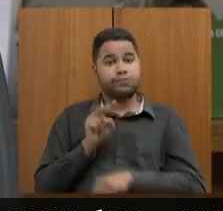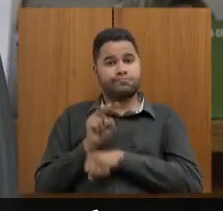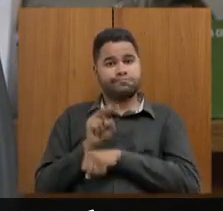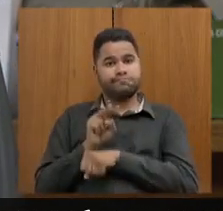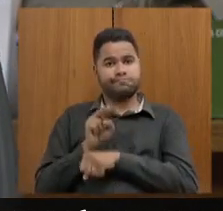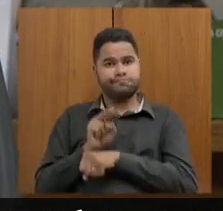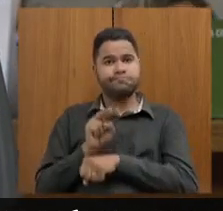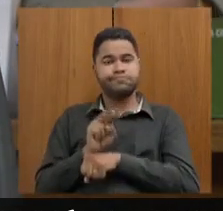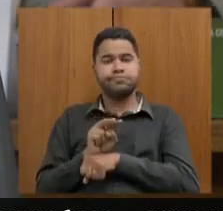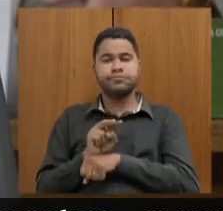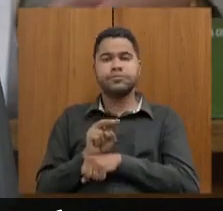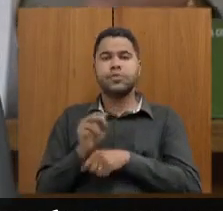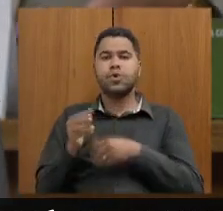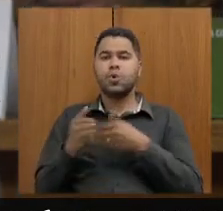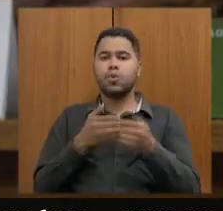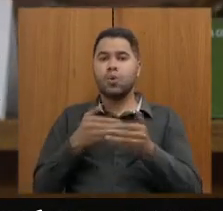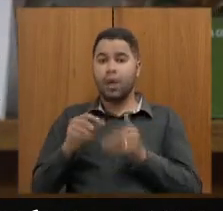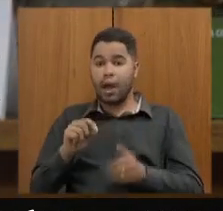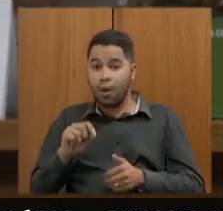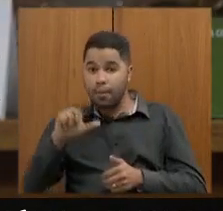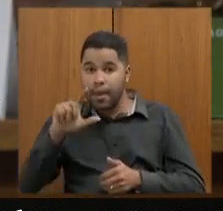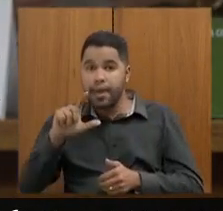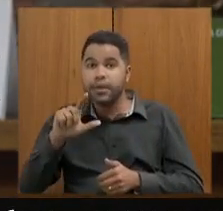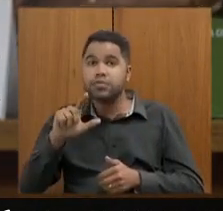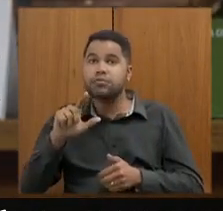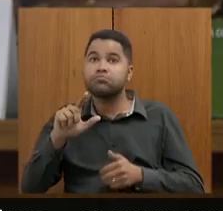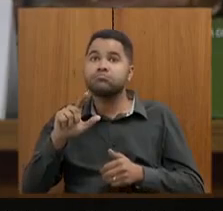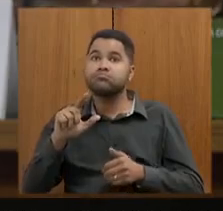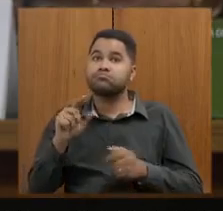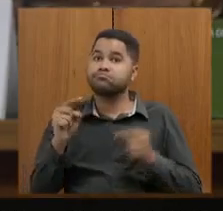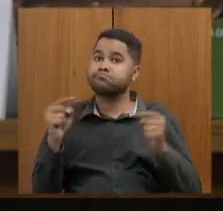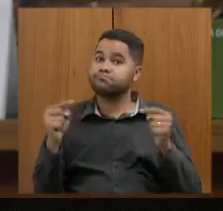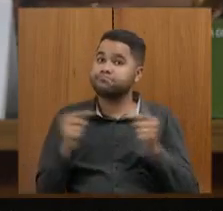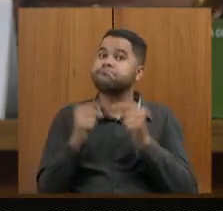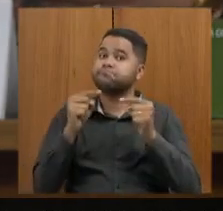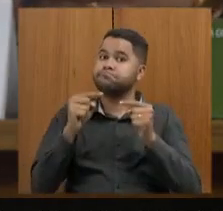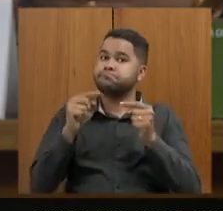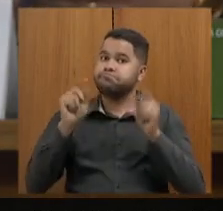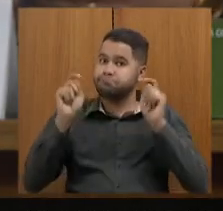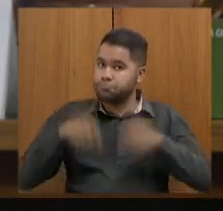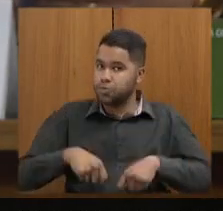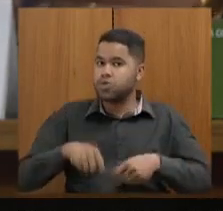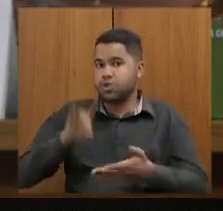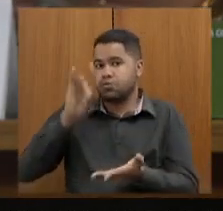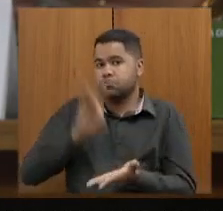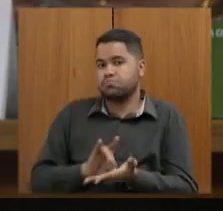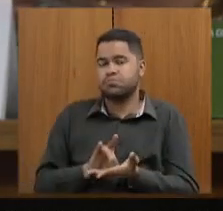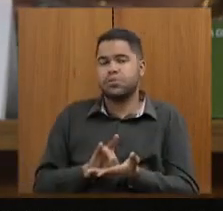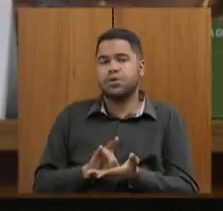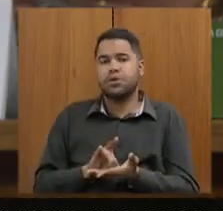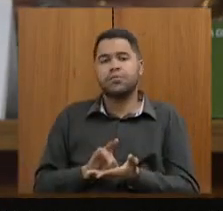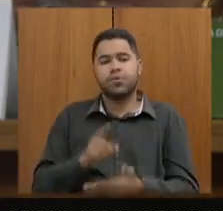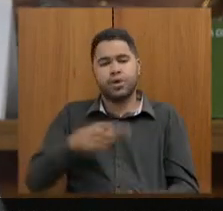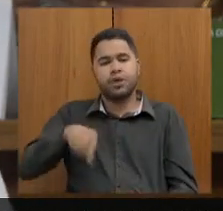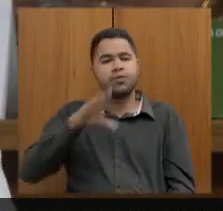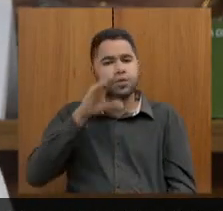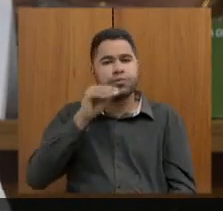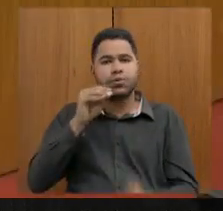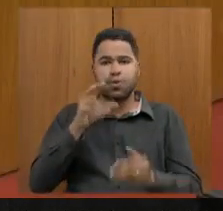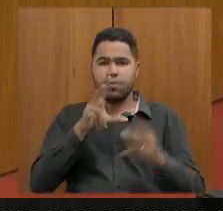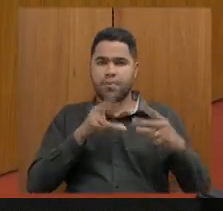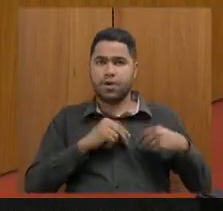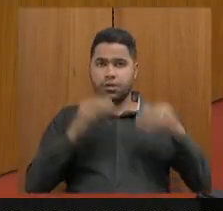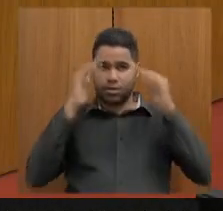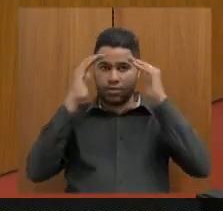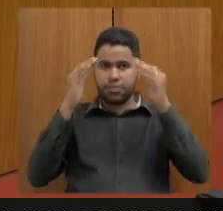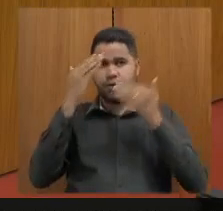fazer qualquer aumento, qualquer reajuste com aquilo que se é factível, possível, porque o servidor merece respeito. Muito obrigada.